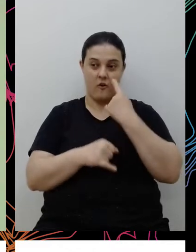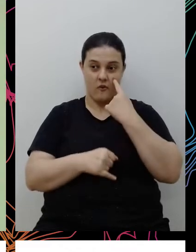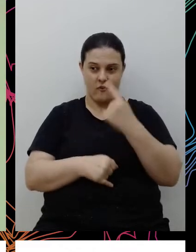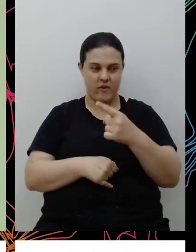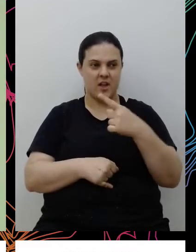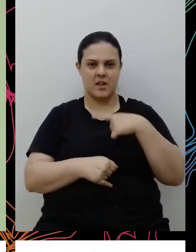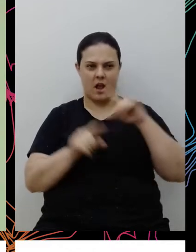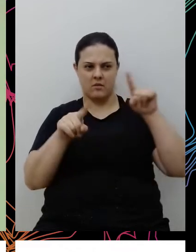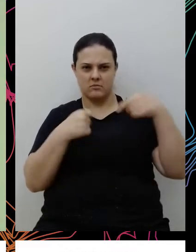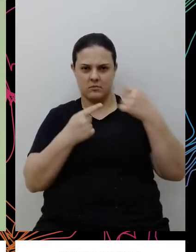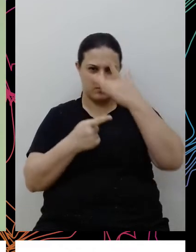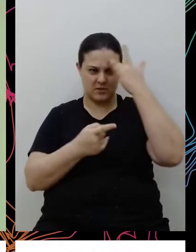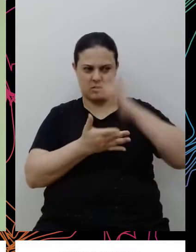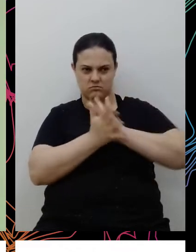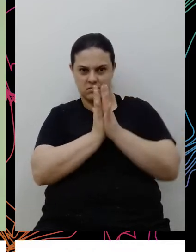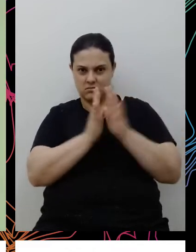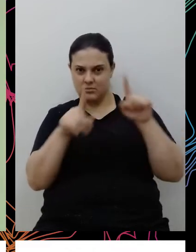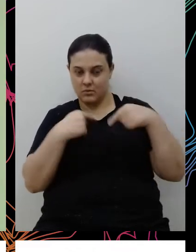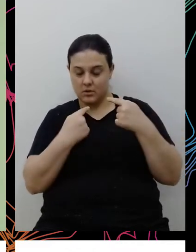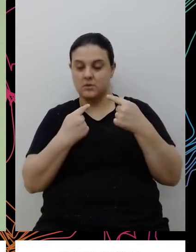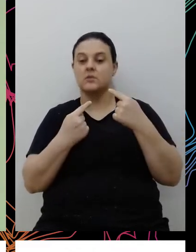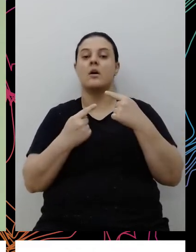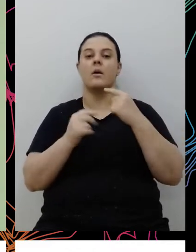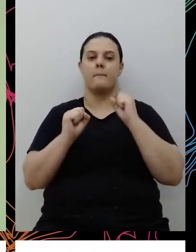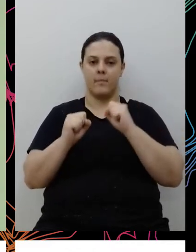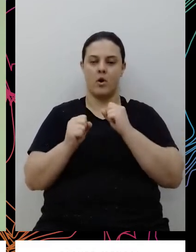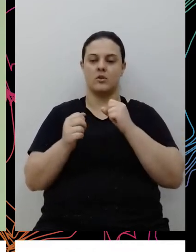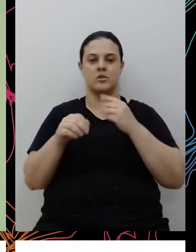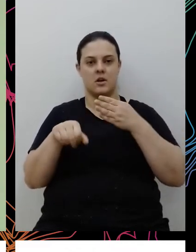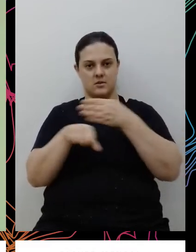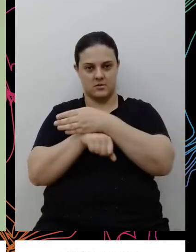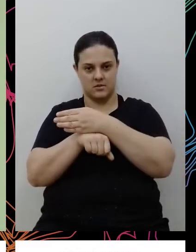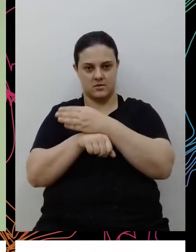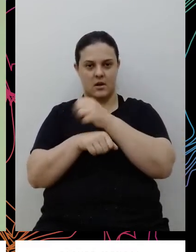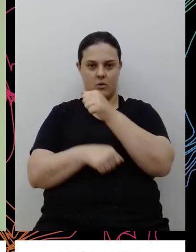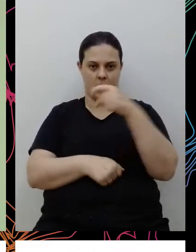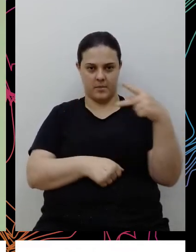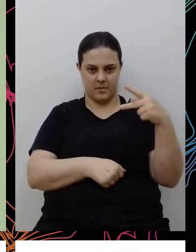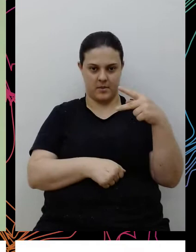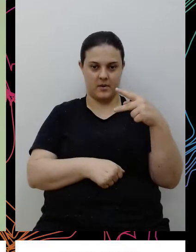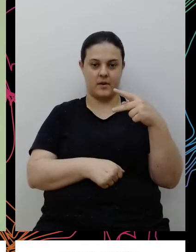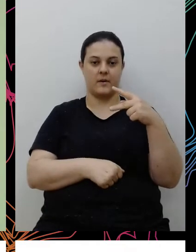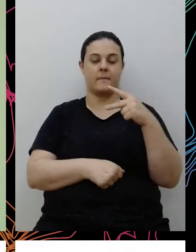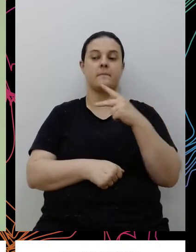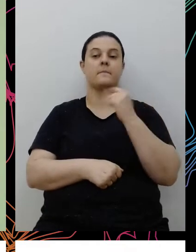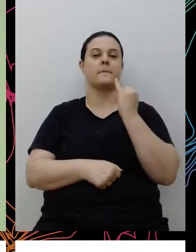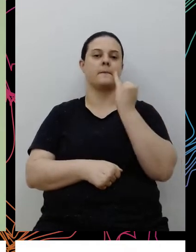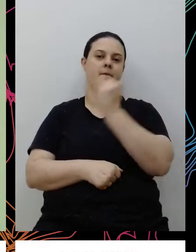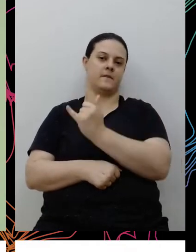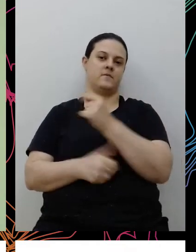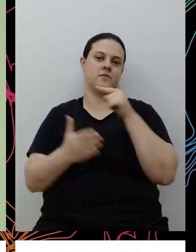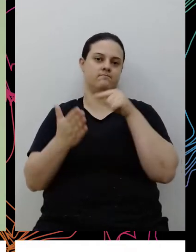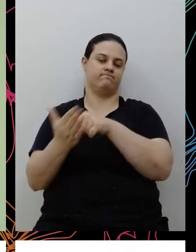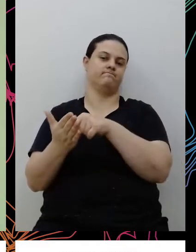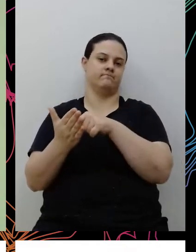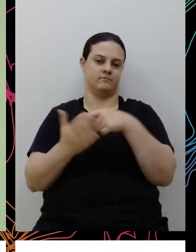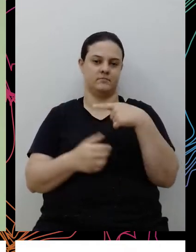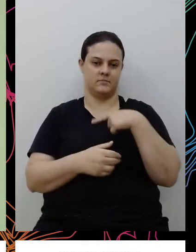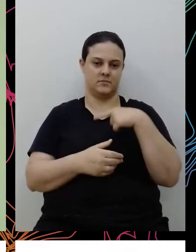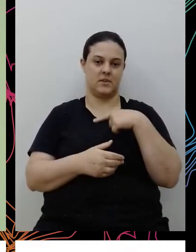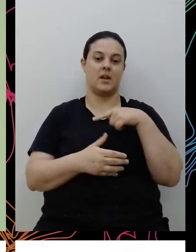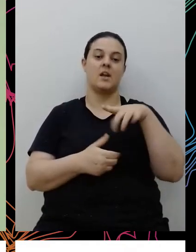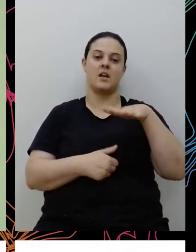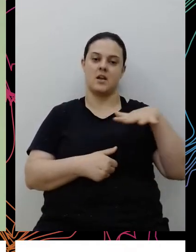discriminação dentro das nossas unidades, eles podem acessar o aplicativo, a Karina, assistente virtual, e isso passa para a nossa área